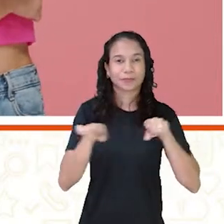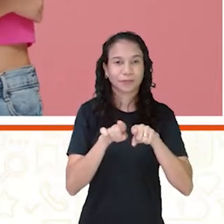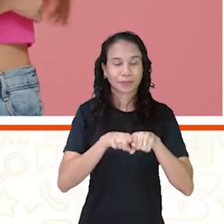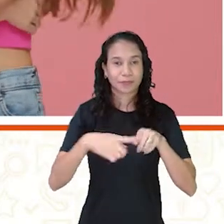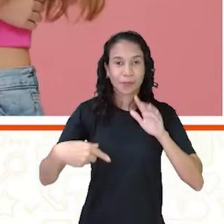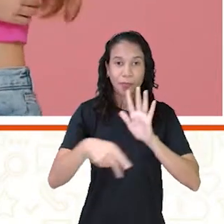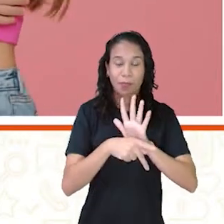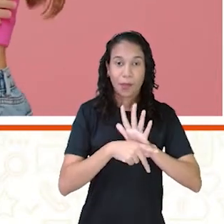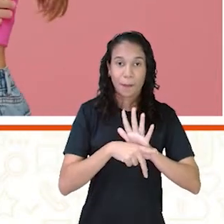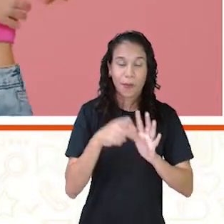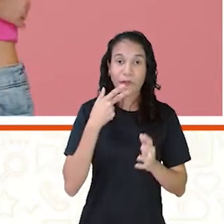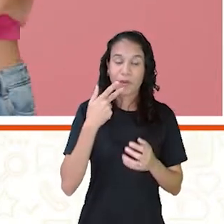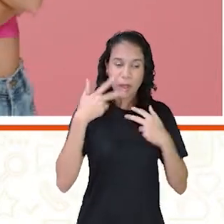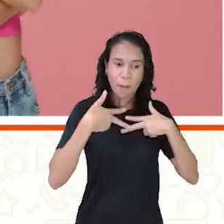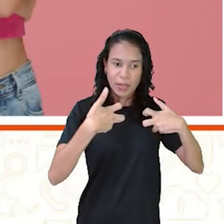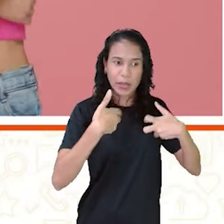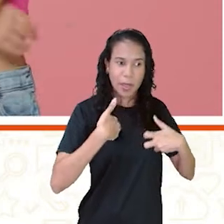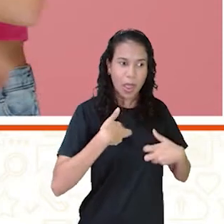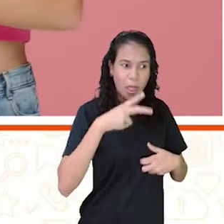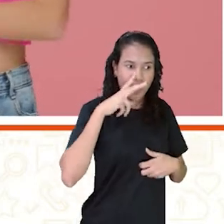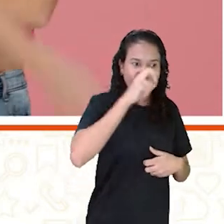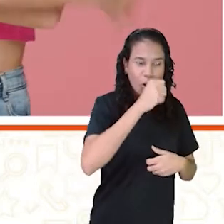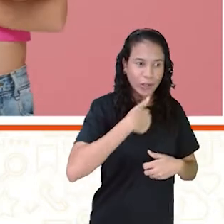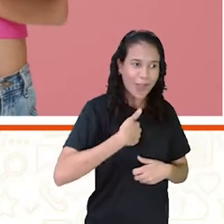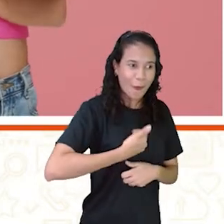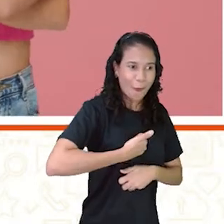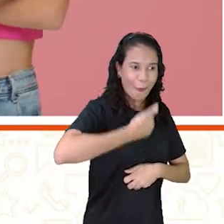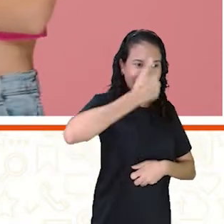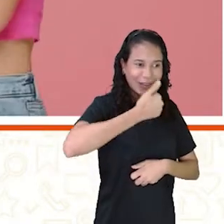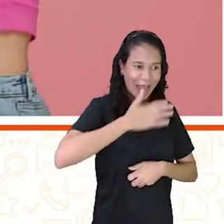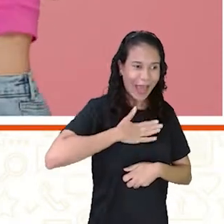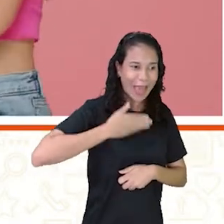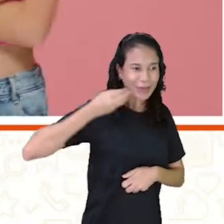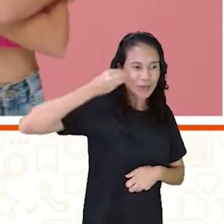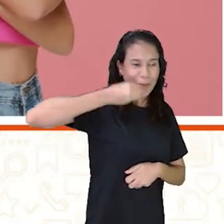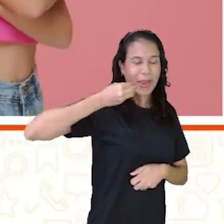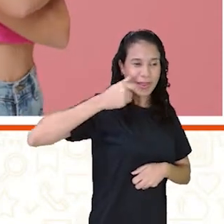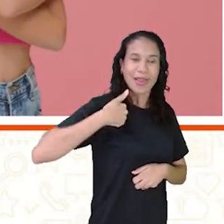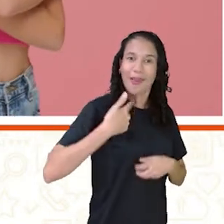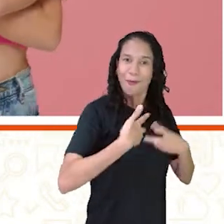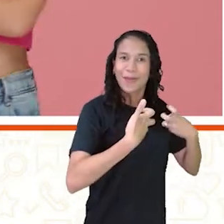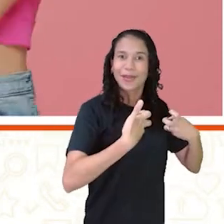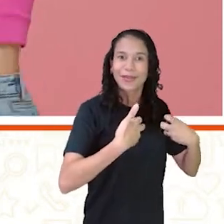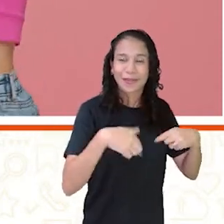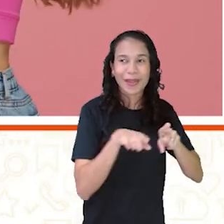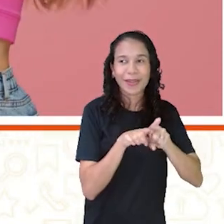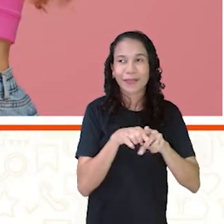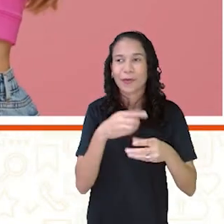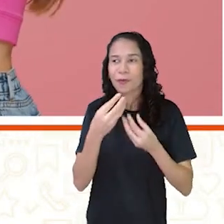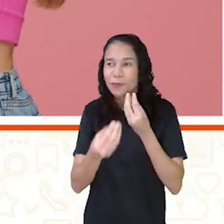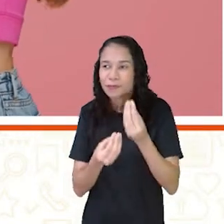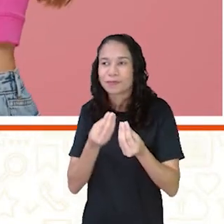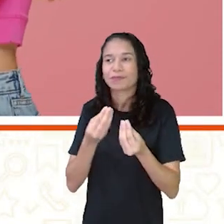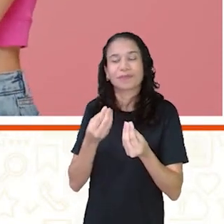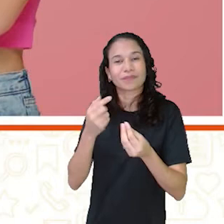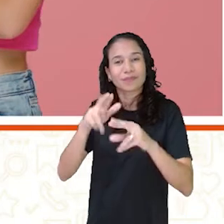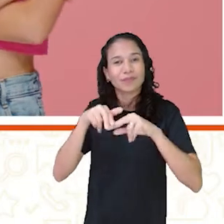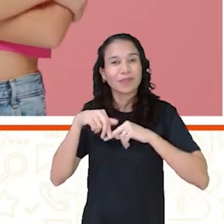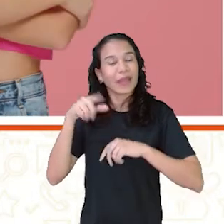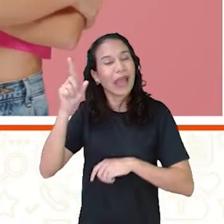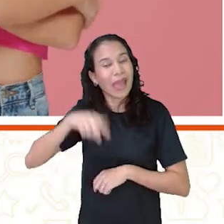os próprios pontos fortes, as nossas qualidades, nossas experiências e habilidades. Então, desde